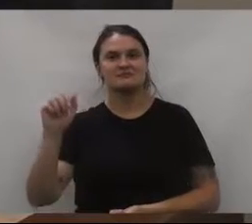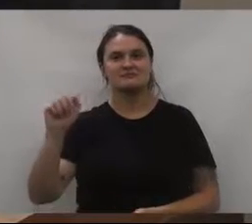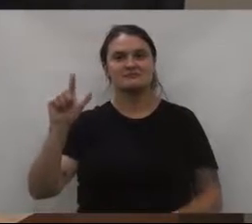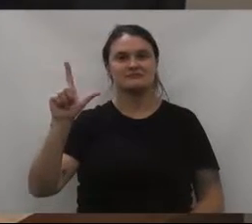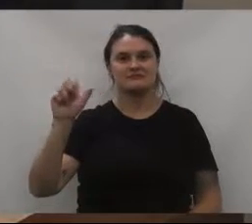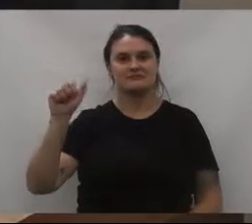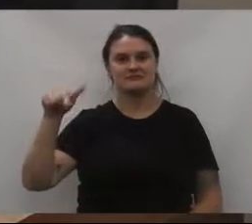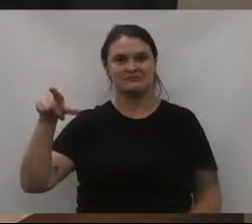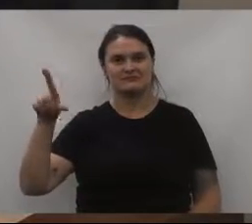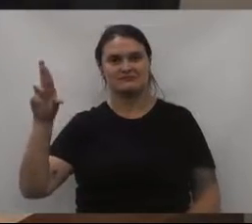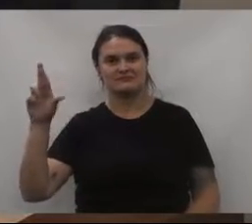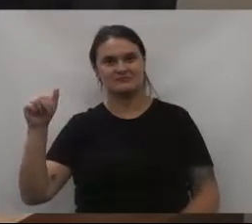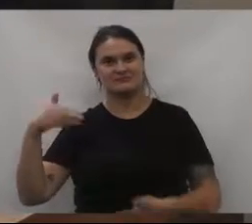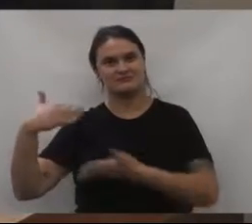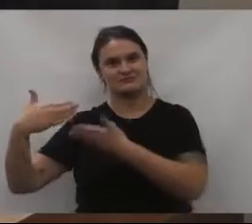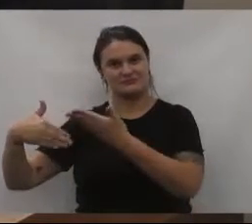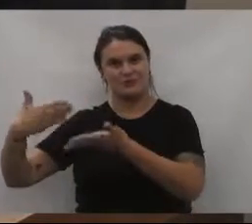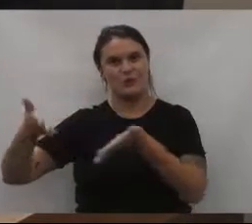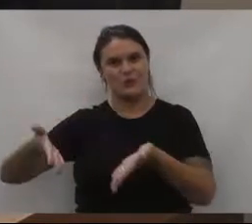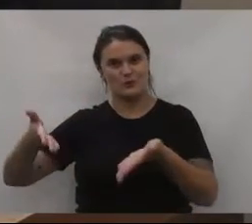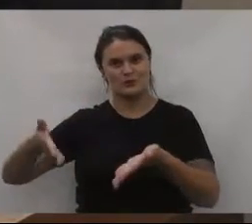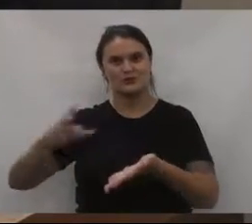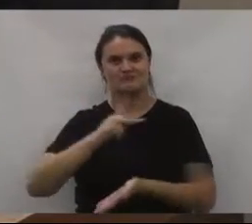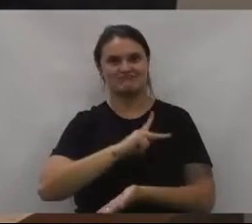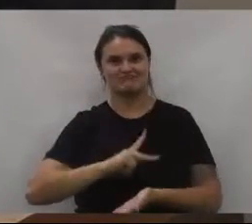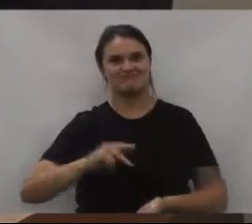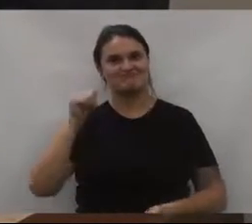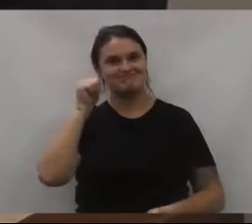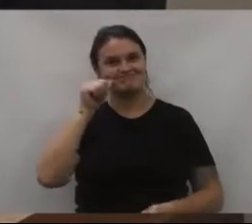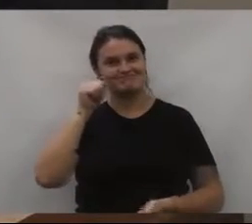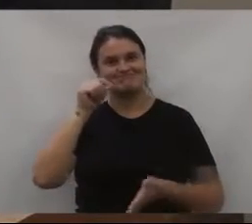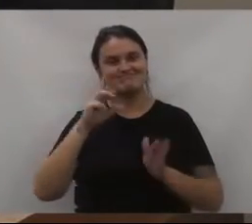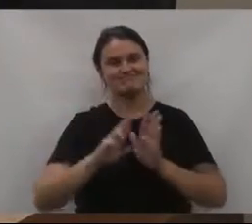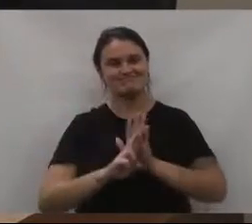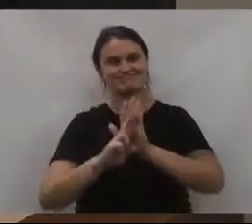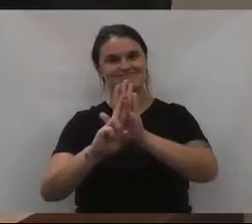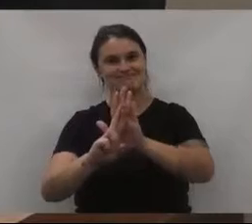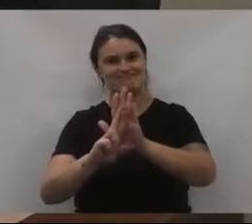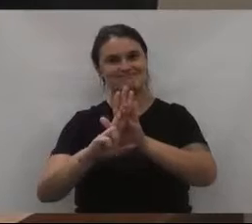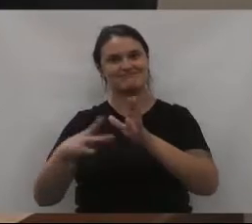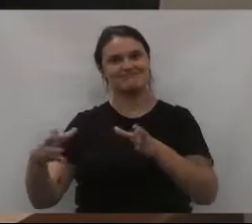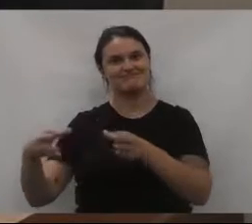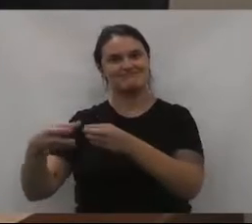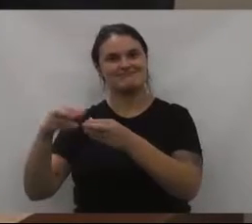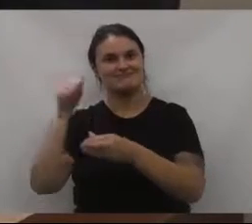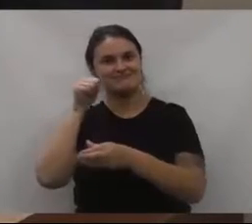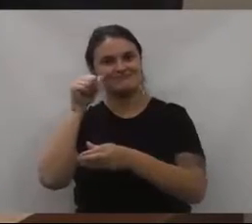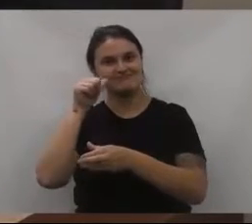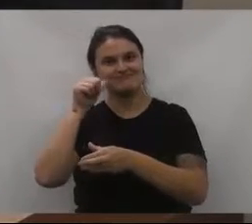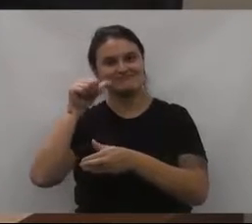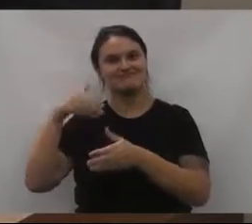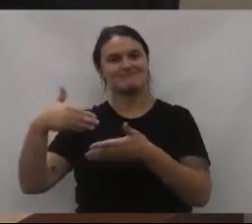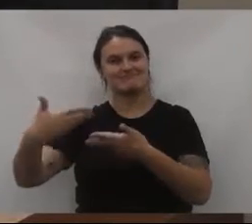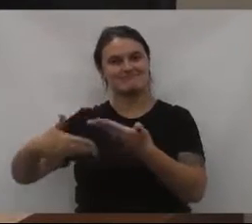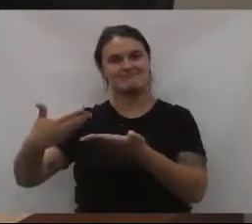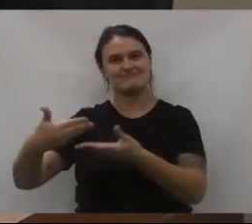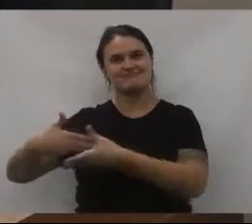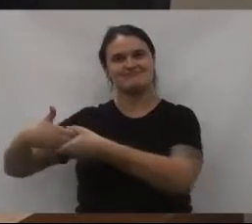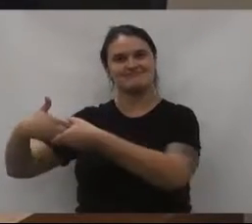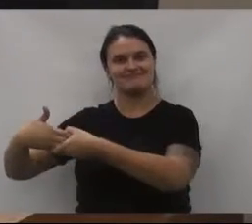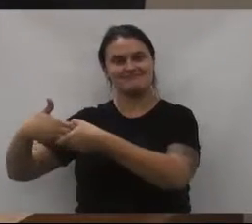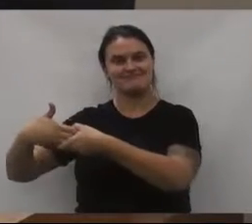conduziu essa sessão ordinária. Mulher representando as mulheres da Norte Vitória, conduziu com dignidade.